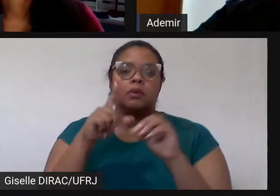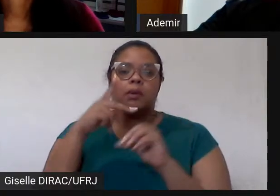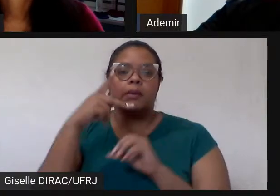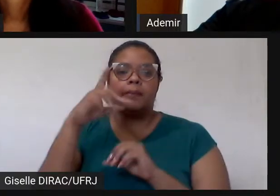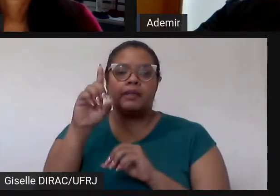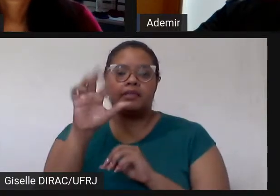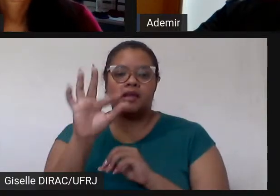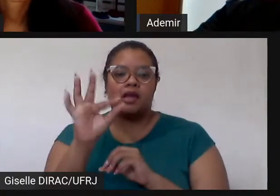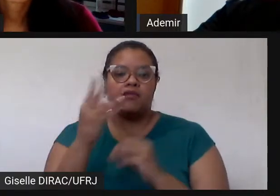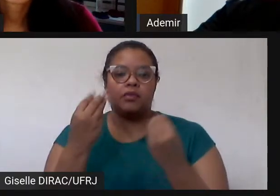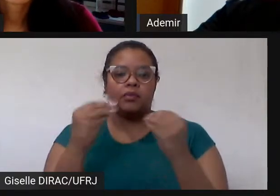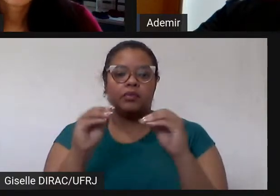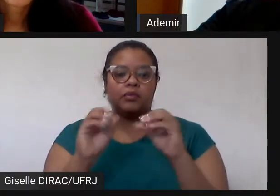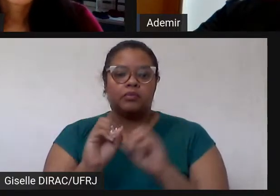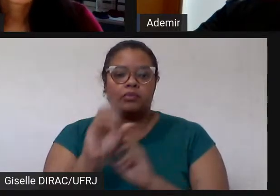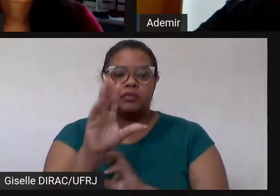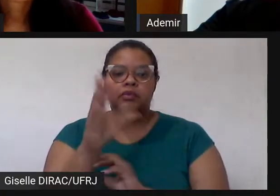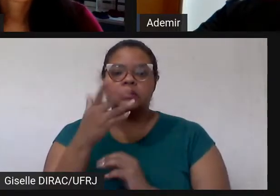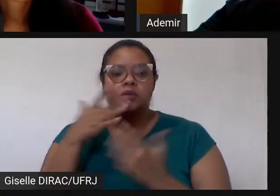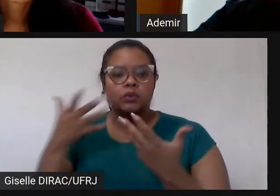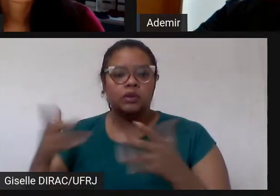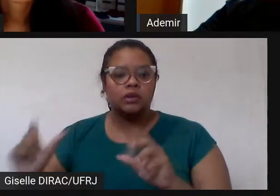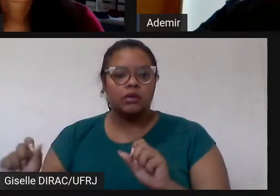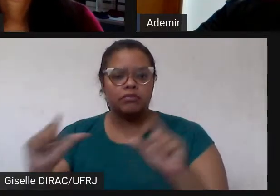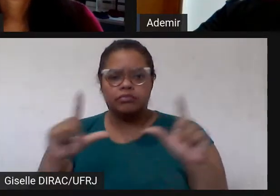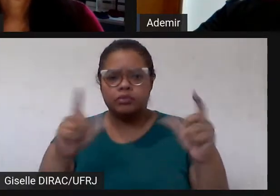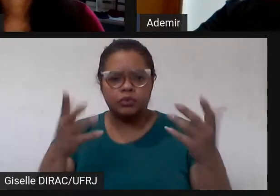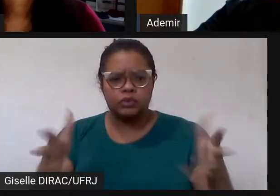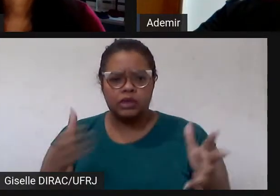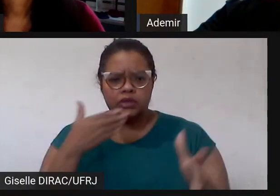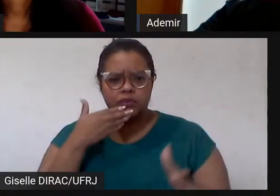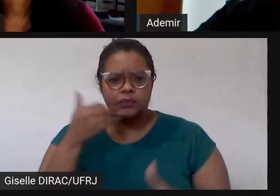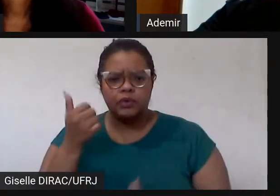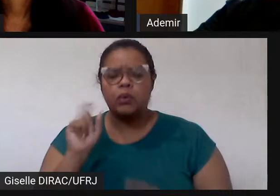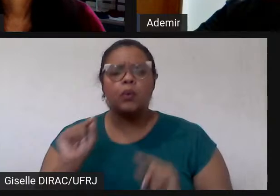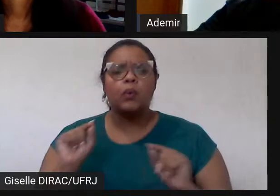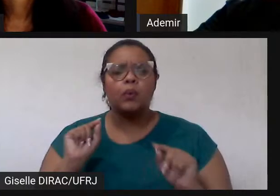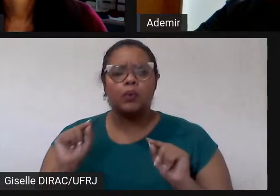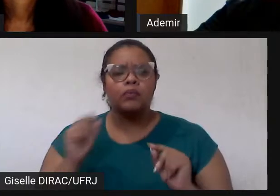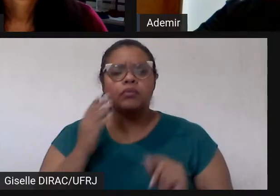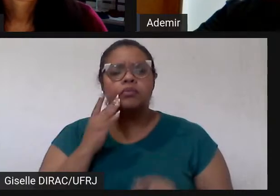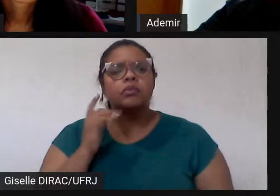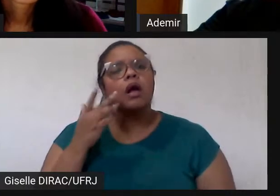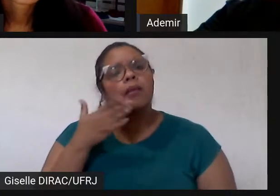nessa apresentação. Você prefere compartilhar a tela ao invés de colocar o arquivo aqui no stream? Pode ser.